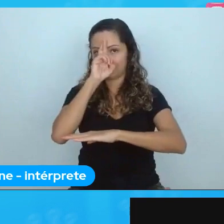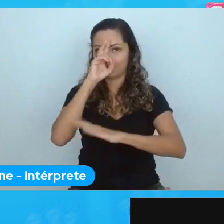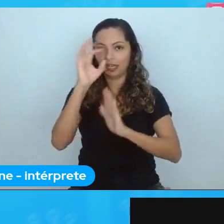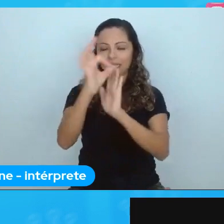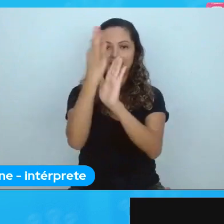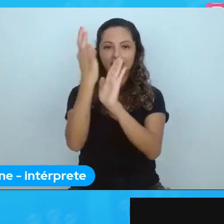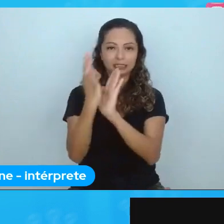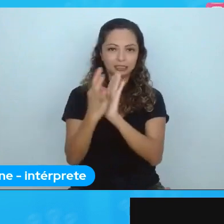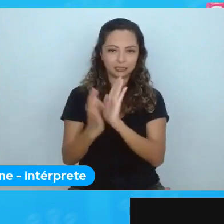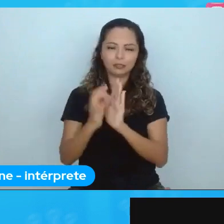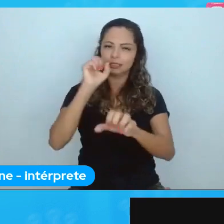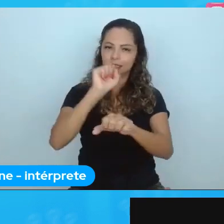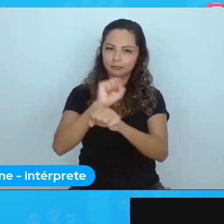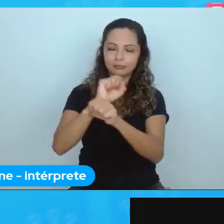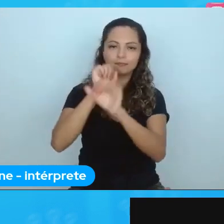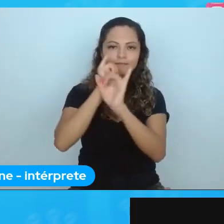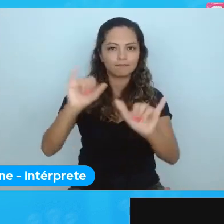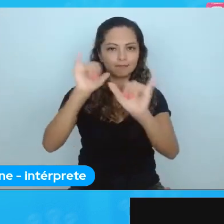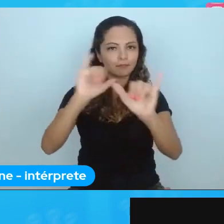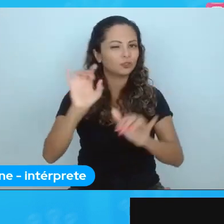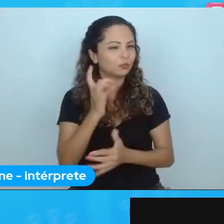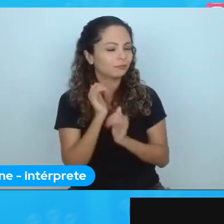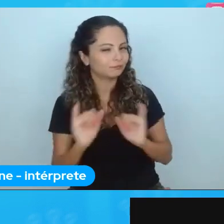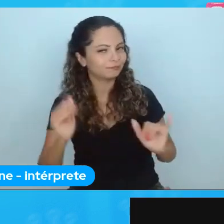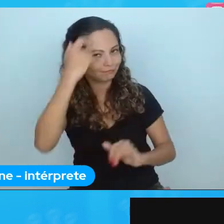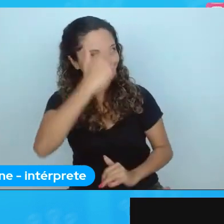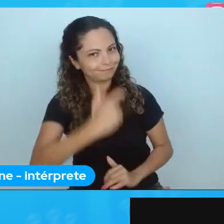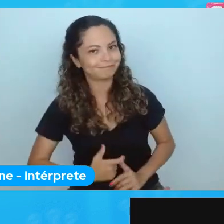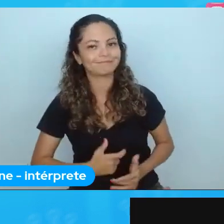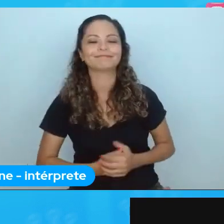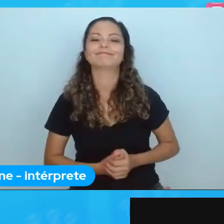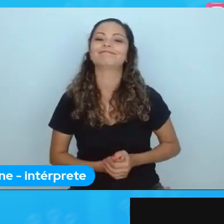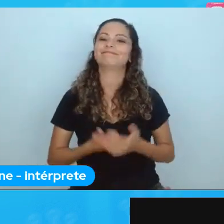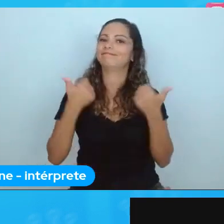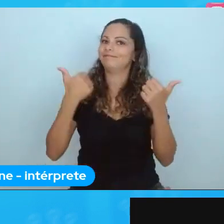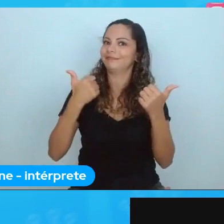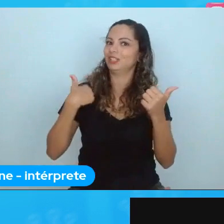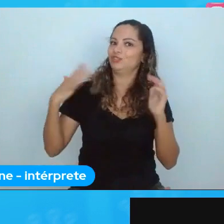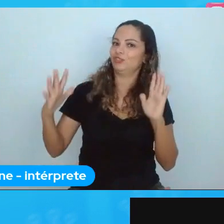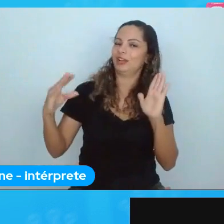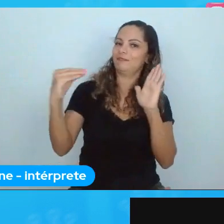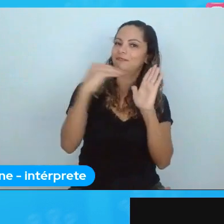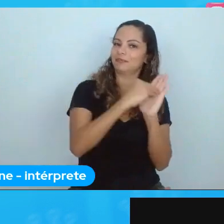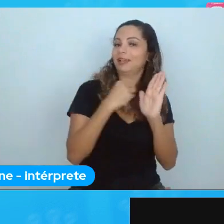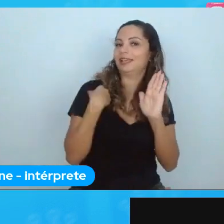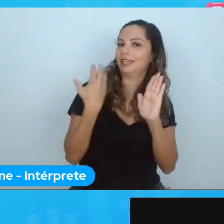a informação. Então, um mexan. Muito bom. Já está na minha lista de tutorial que eu quero.